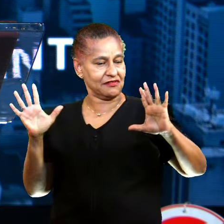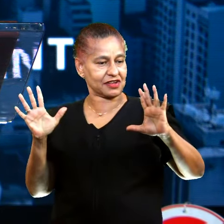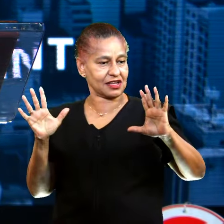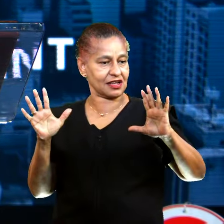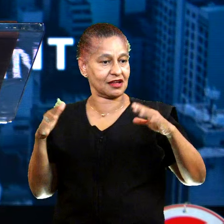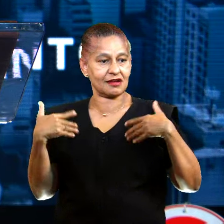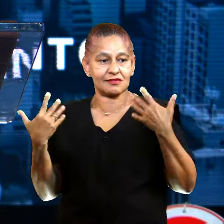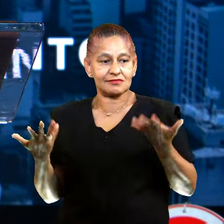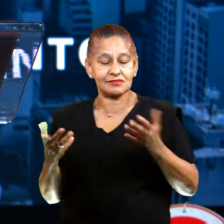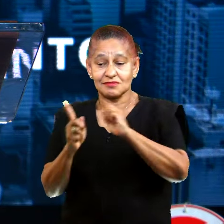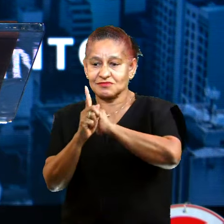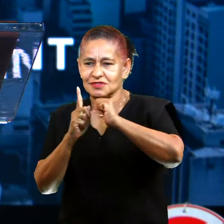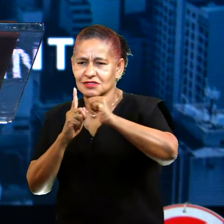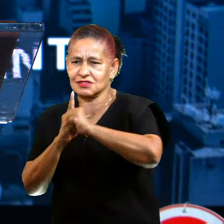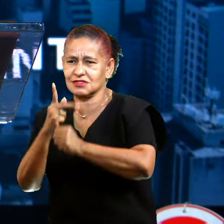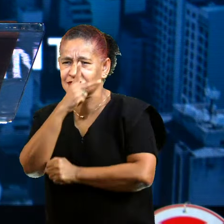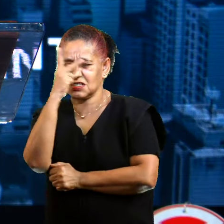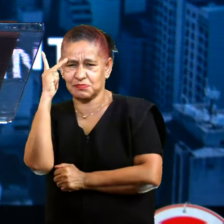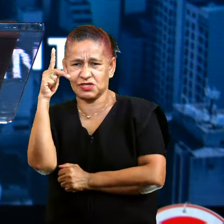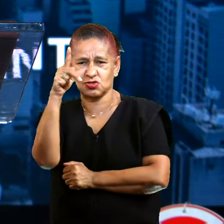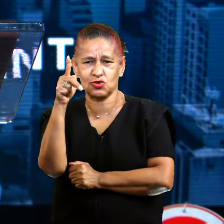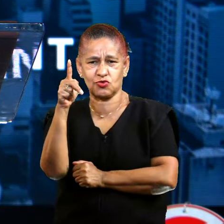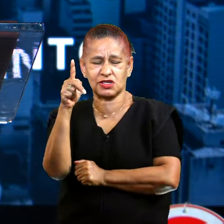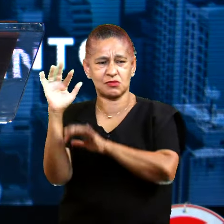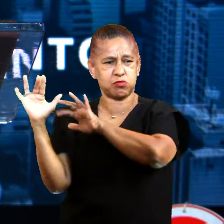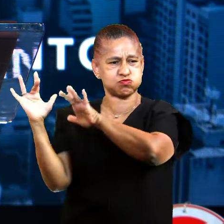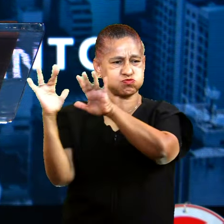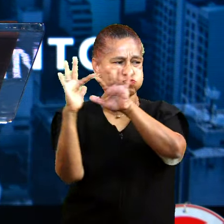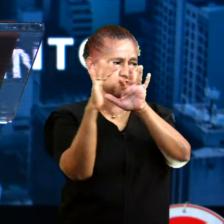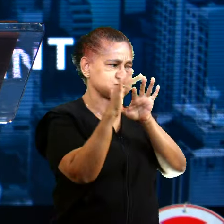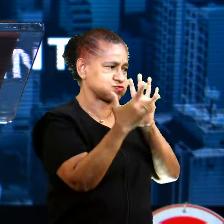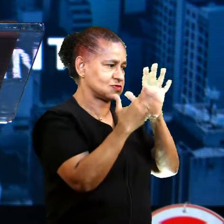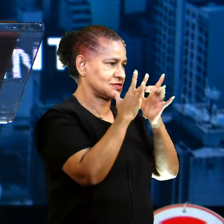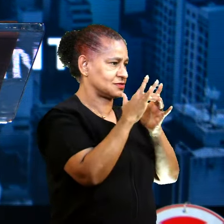e aquela cidade pede para Jesus se retirar dela.